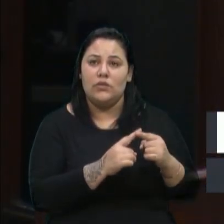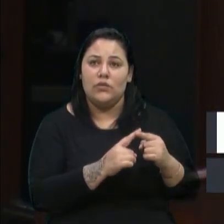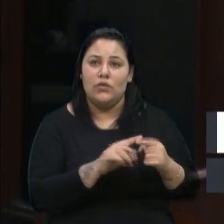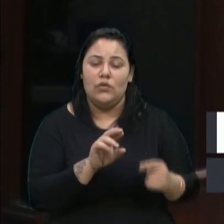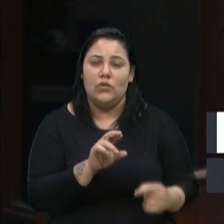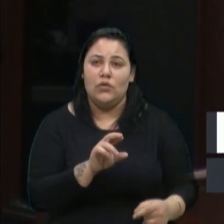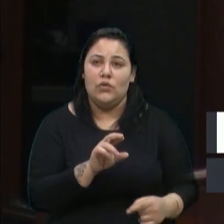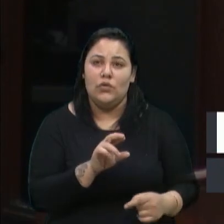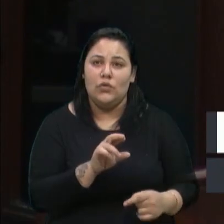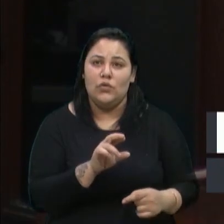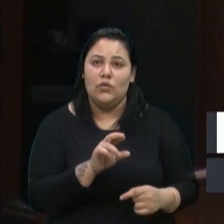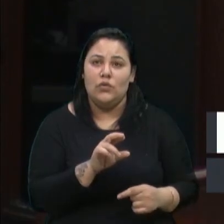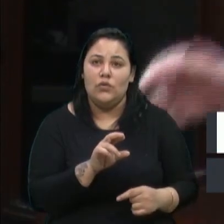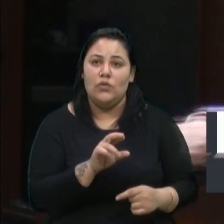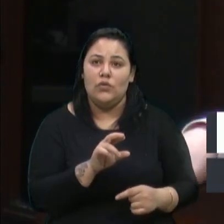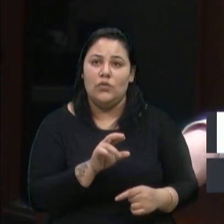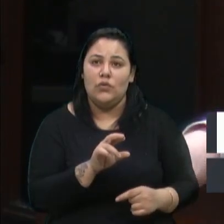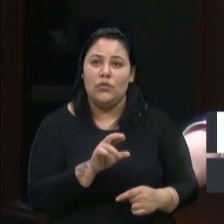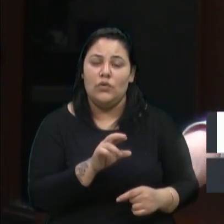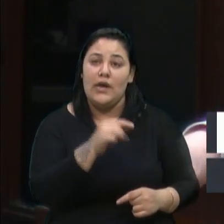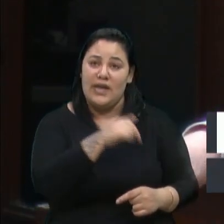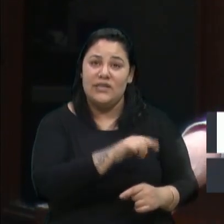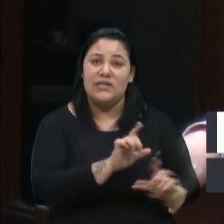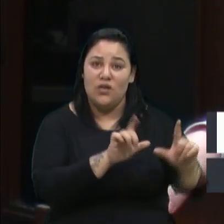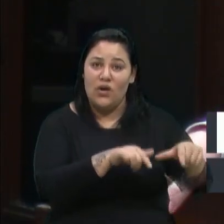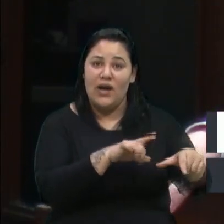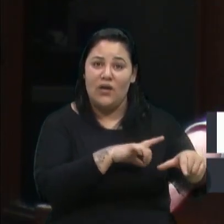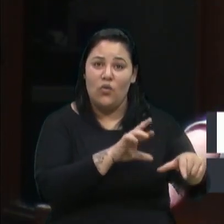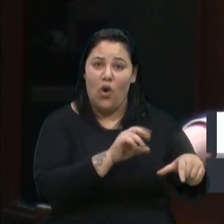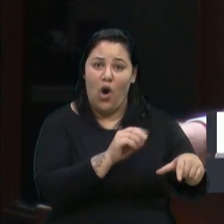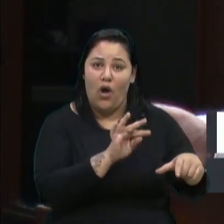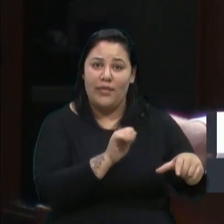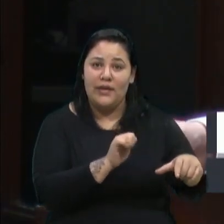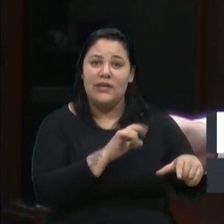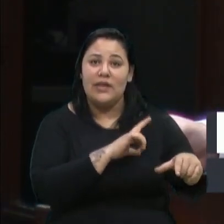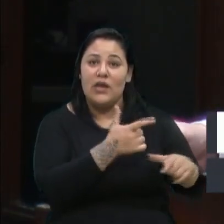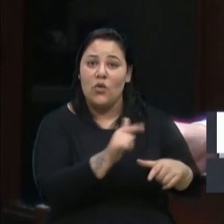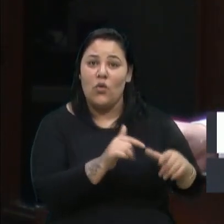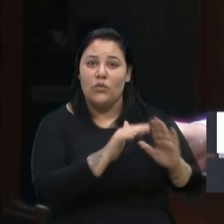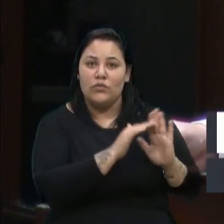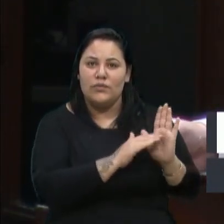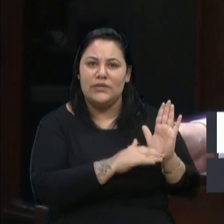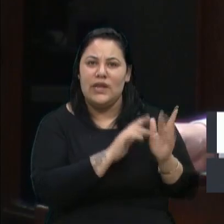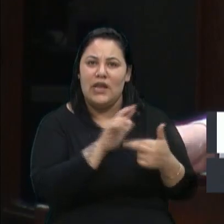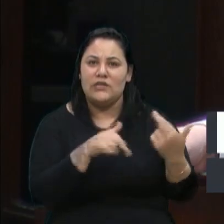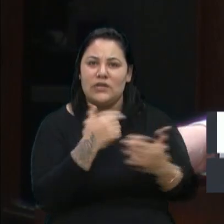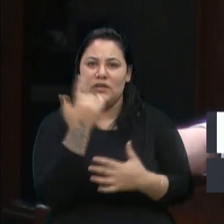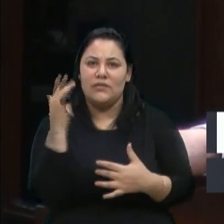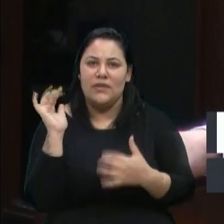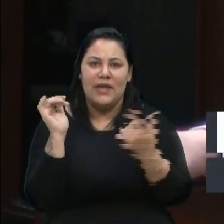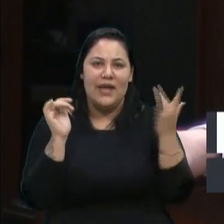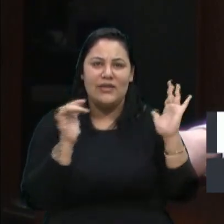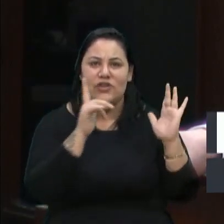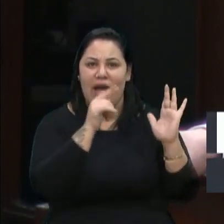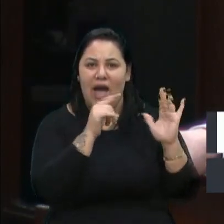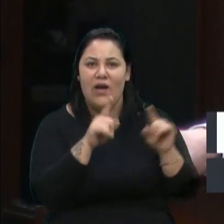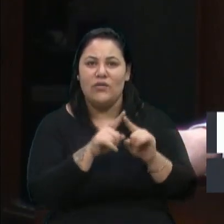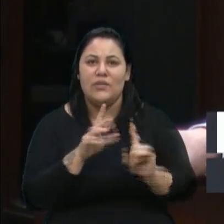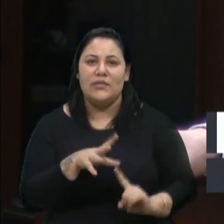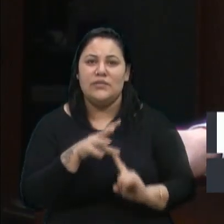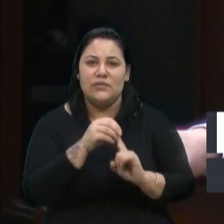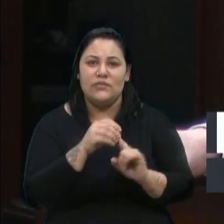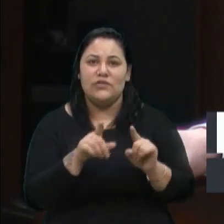vamos dizer assim, campanhas, e principalmente no que tange ao meio ambiente, à água, e principalmente a questão